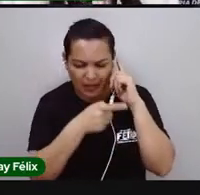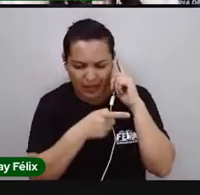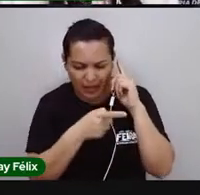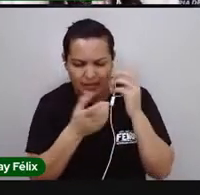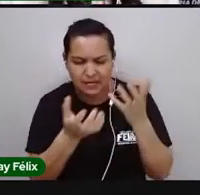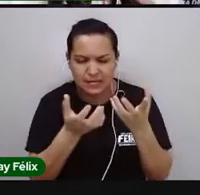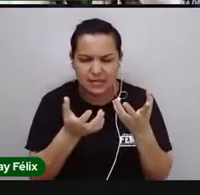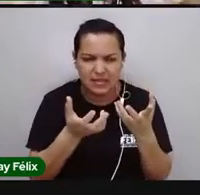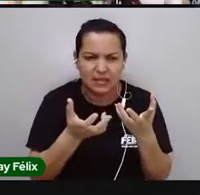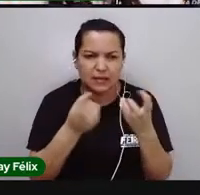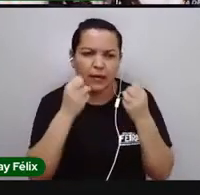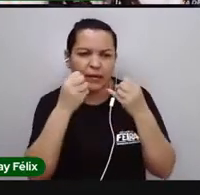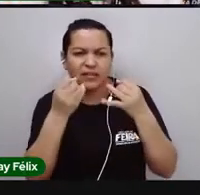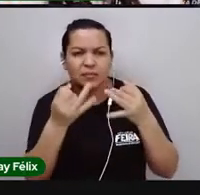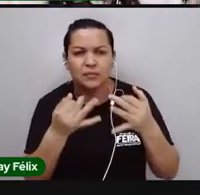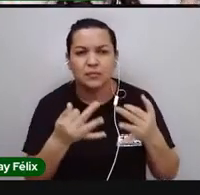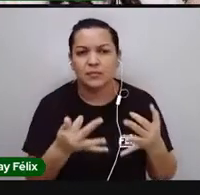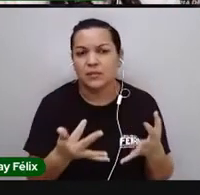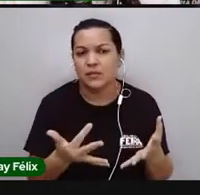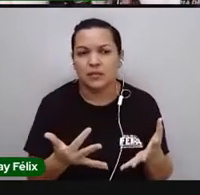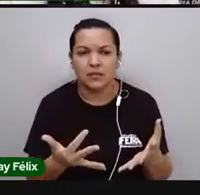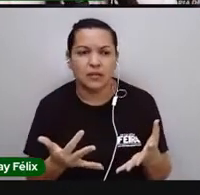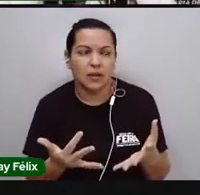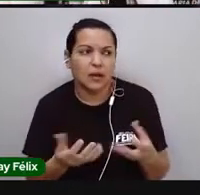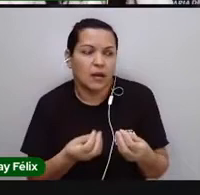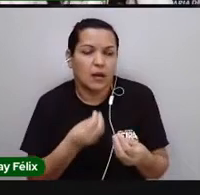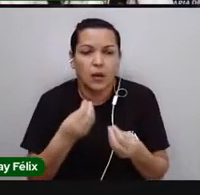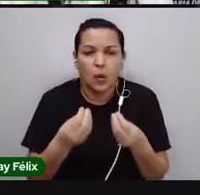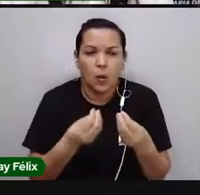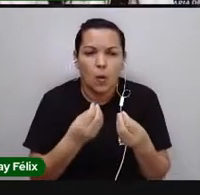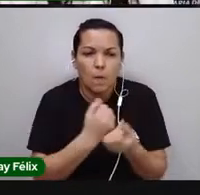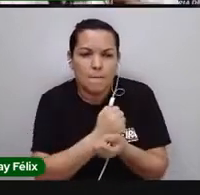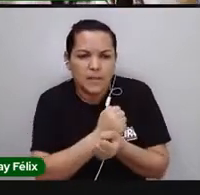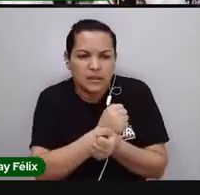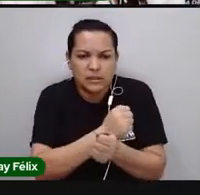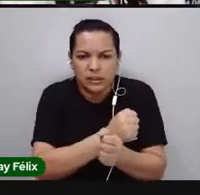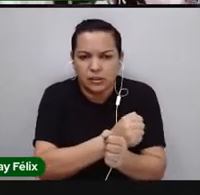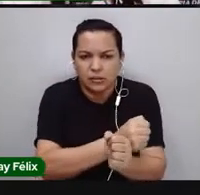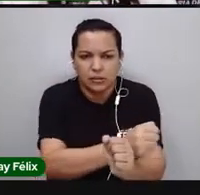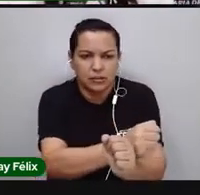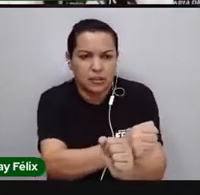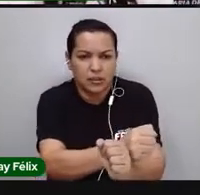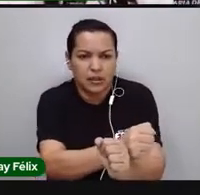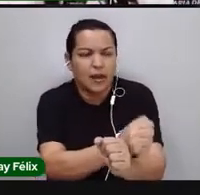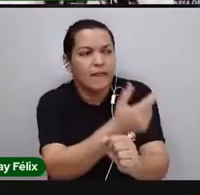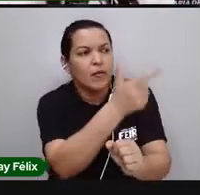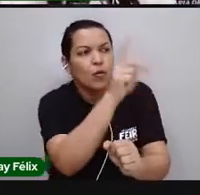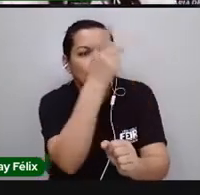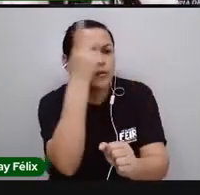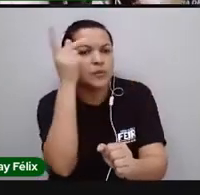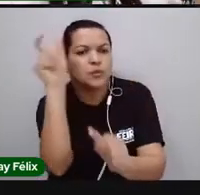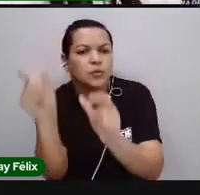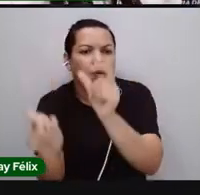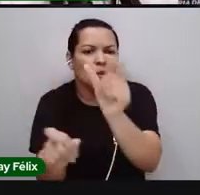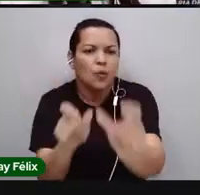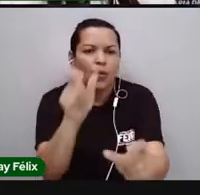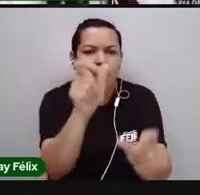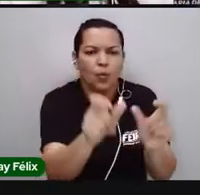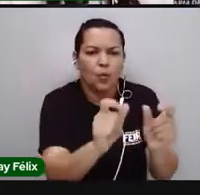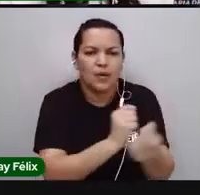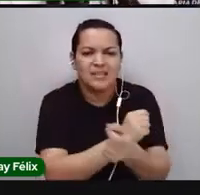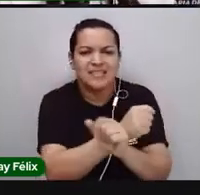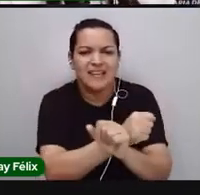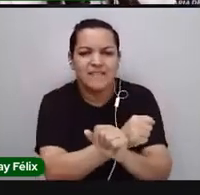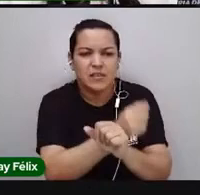como escravizar, por exemplo, outras pessoas. Escravização do negro.